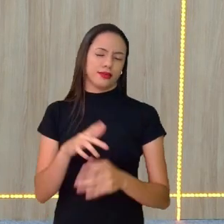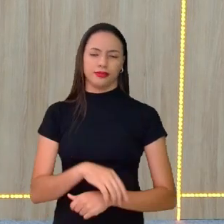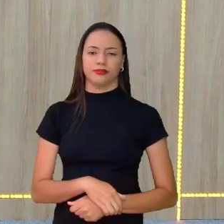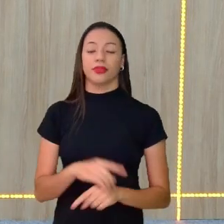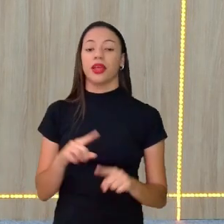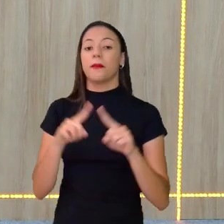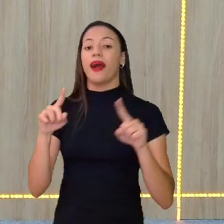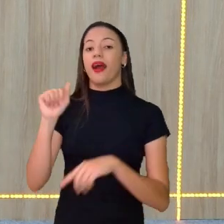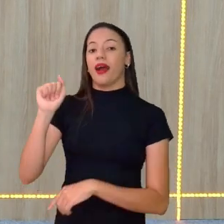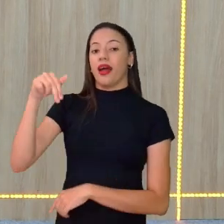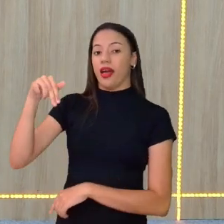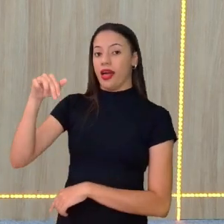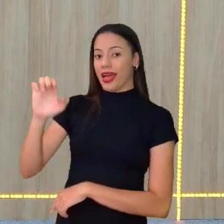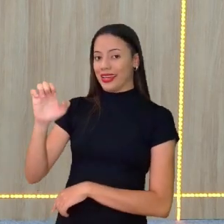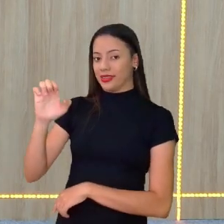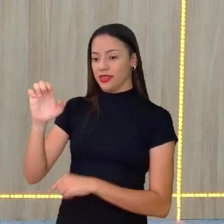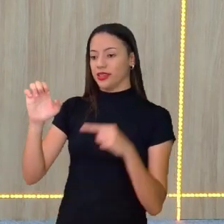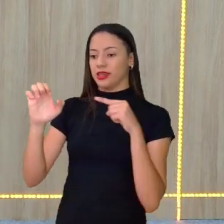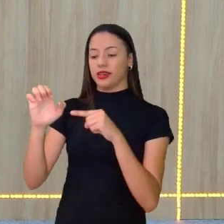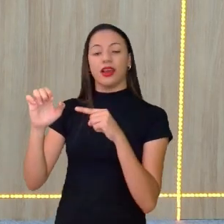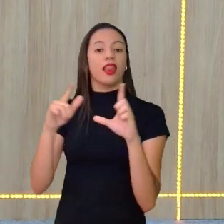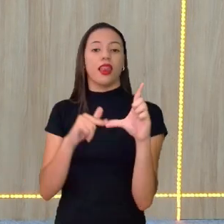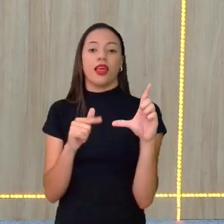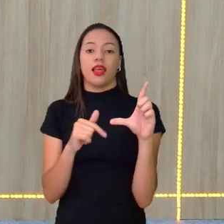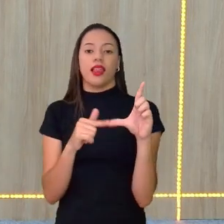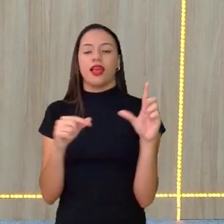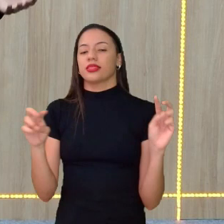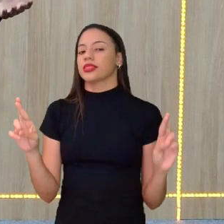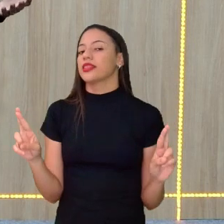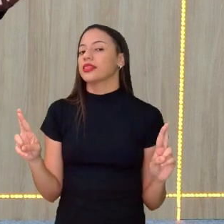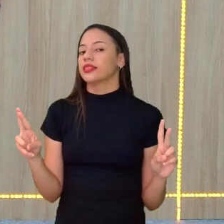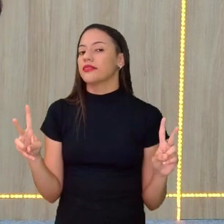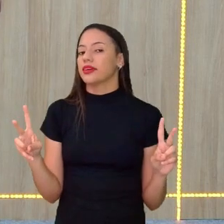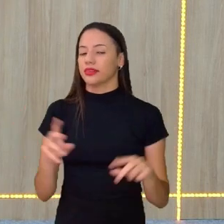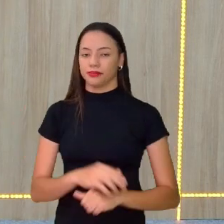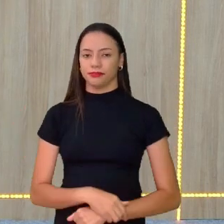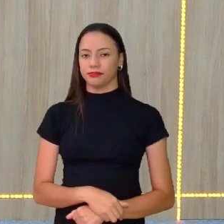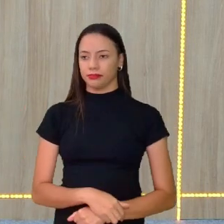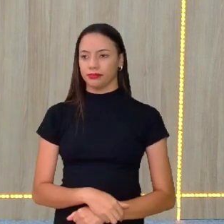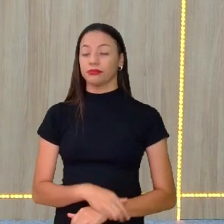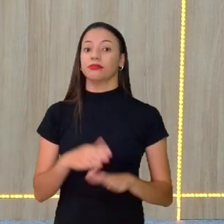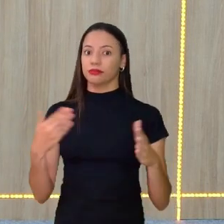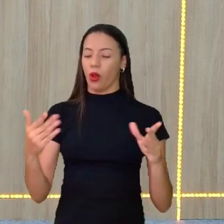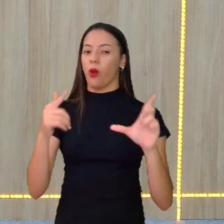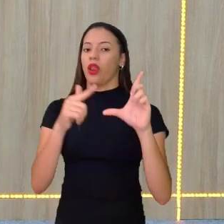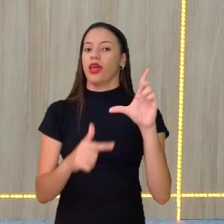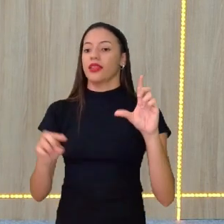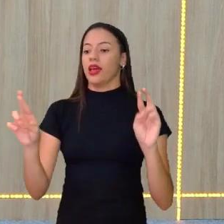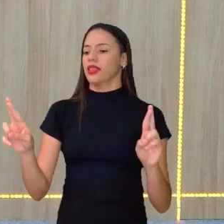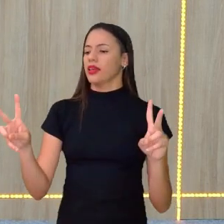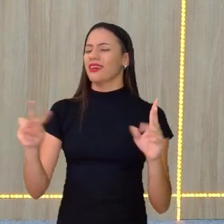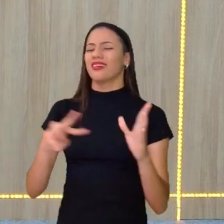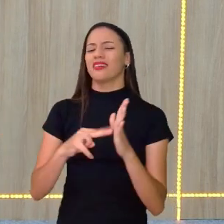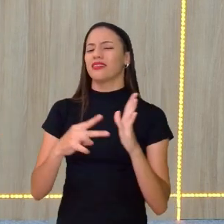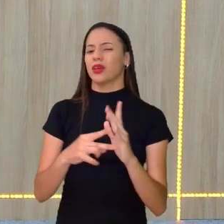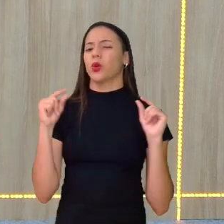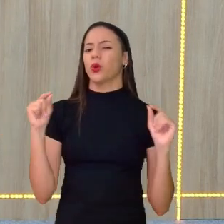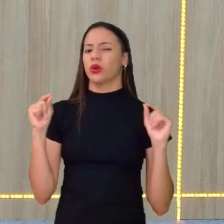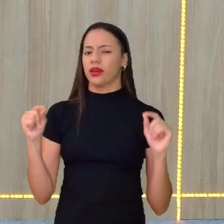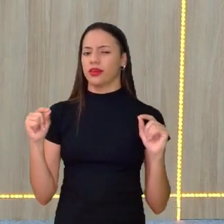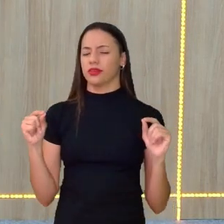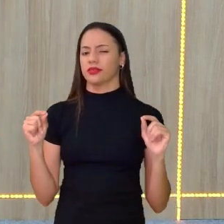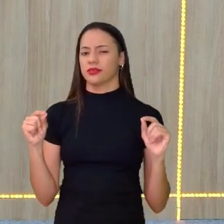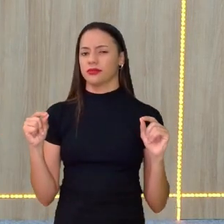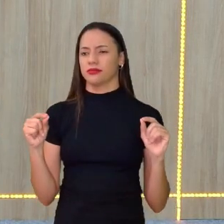ANIM, A, N, E são letras diferentes. Como são letras diferentes, isso quer dizer que a gente